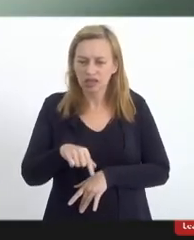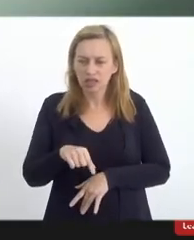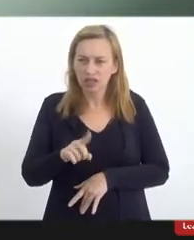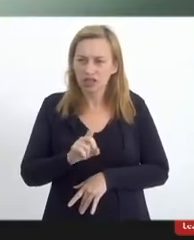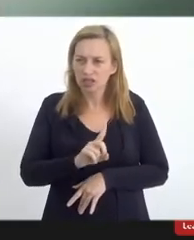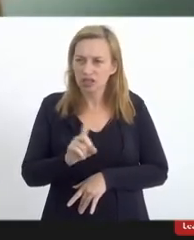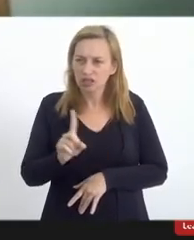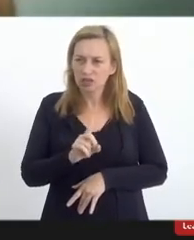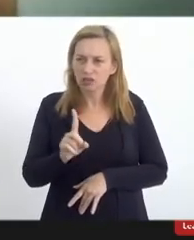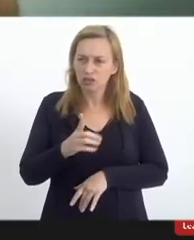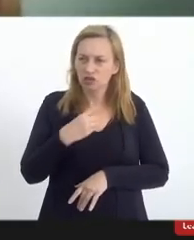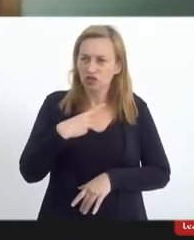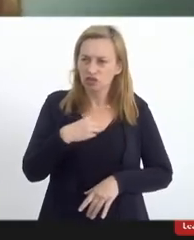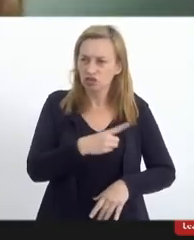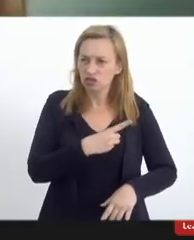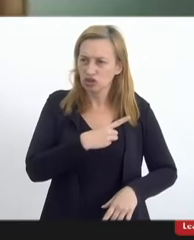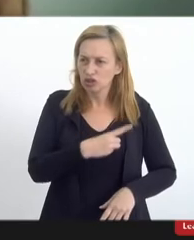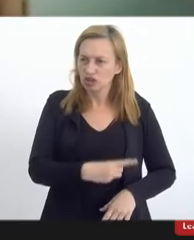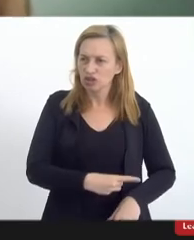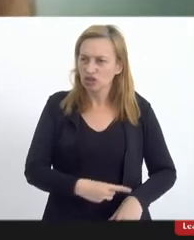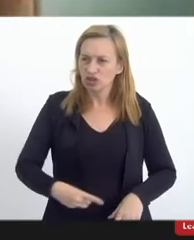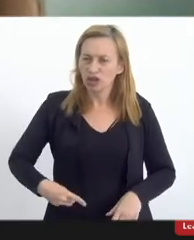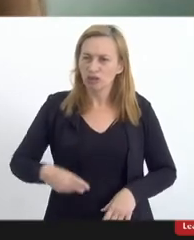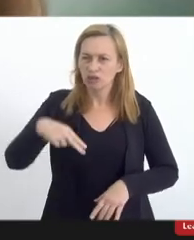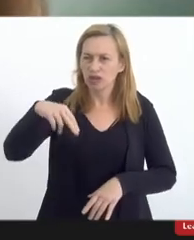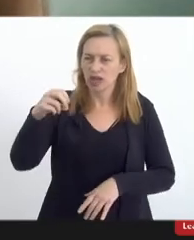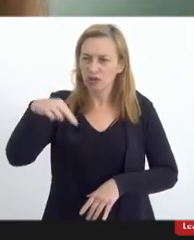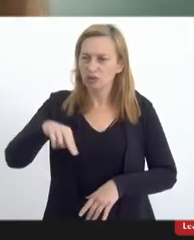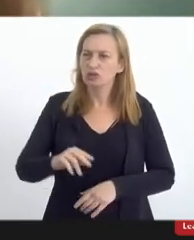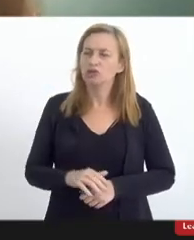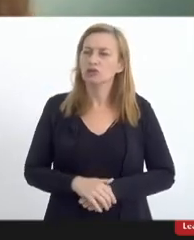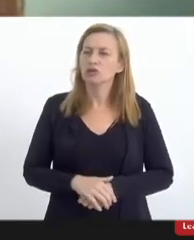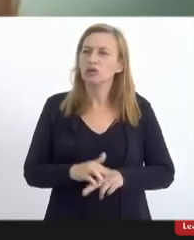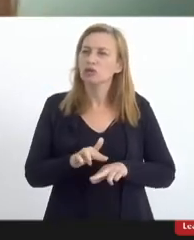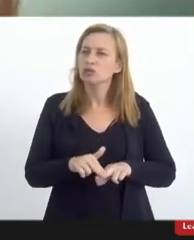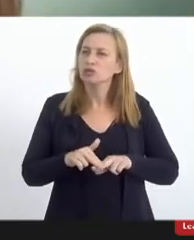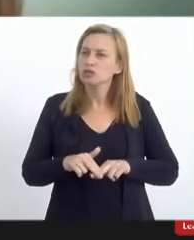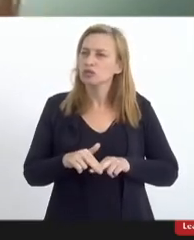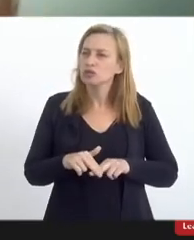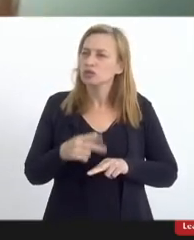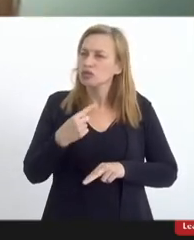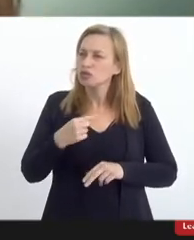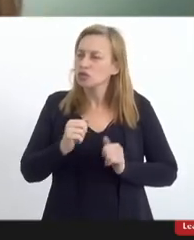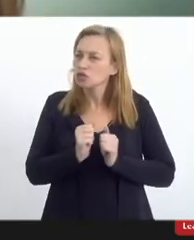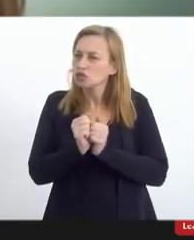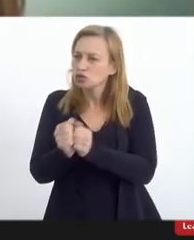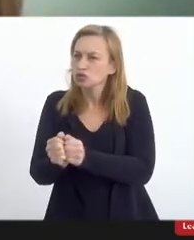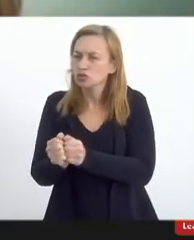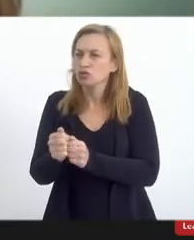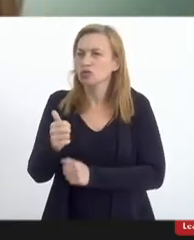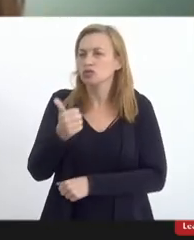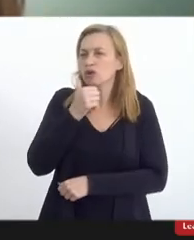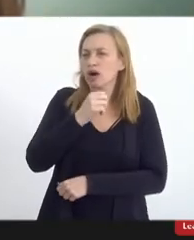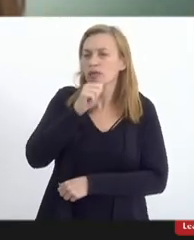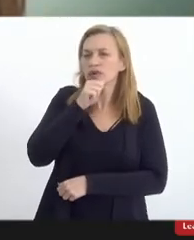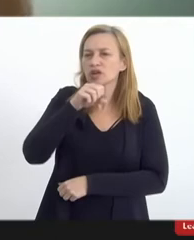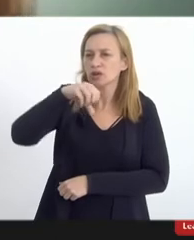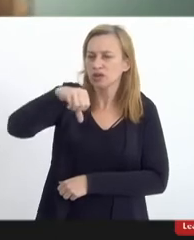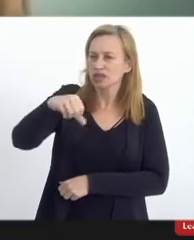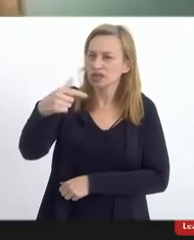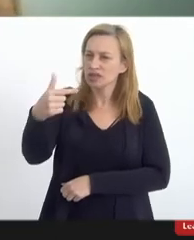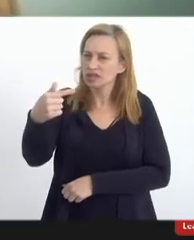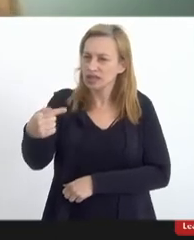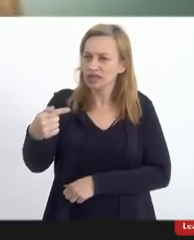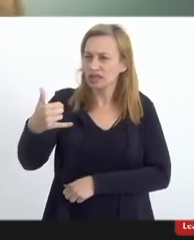o diácono Nelson Águia em razão que foi conduzir sua mãe de 87 anos a uma consulta